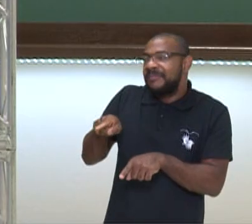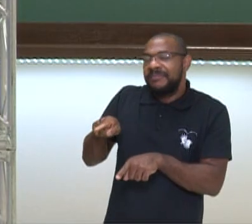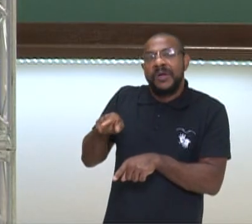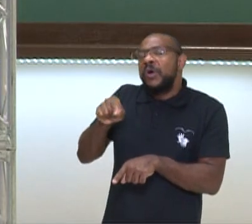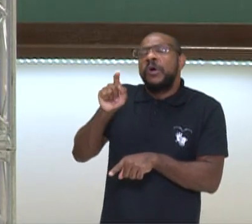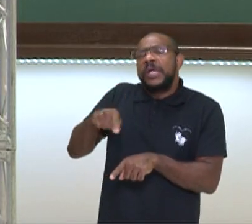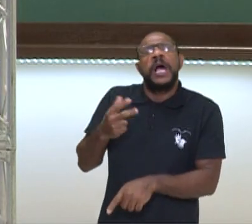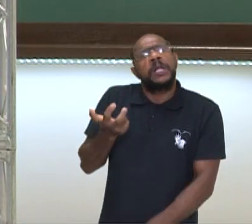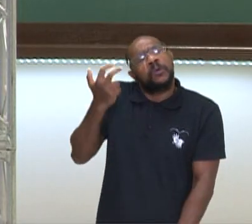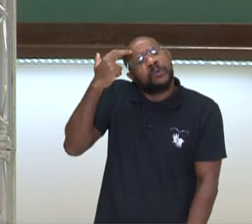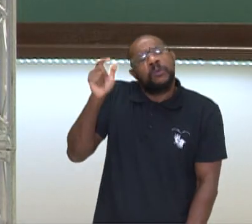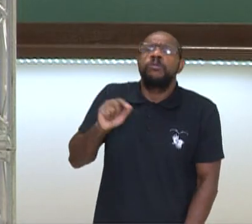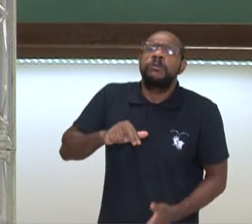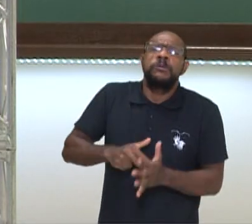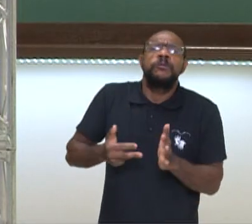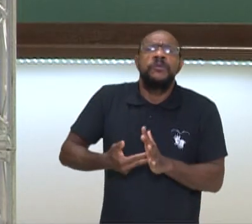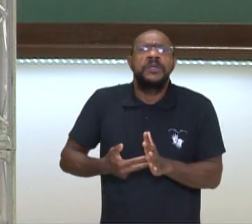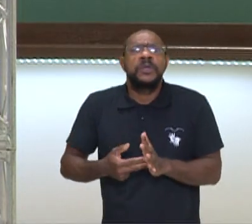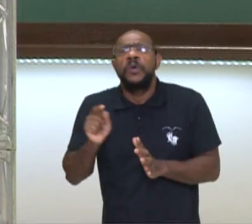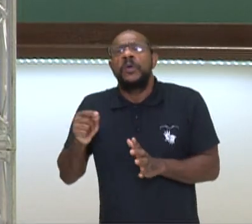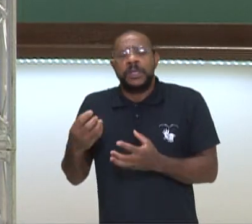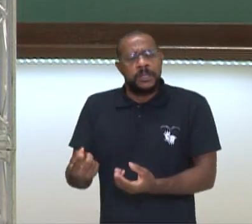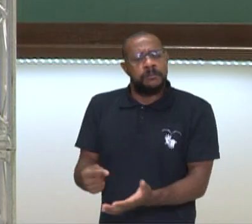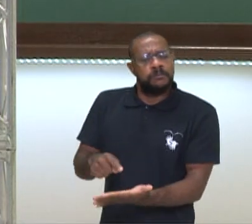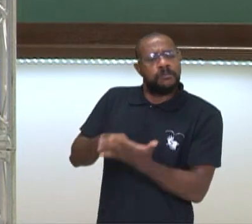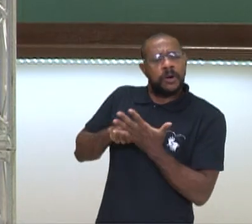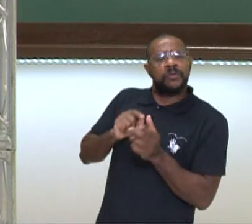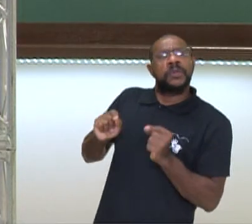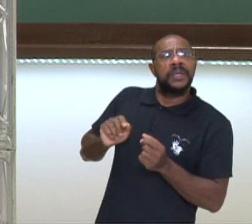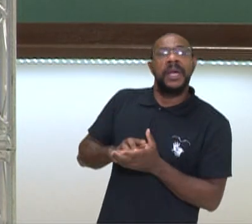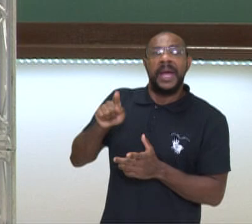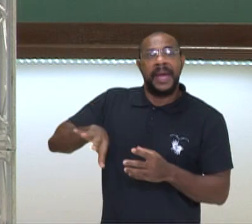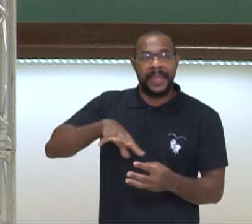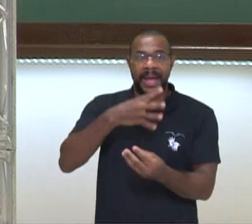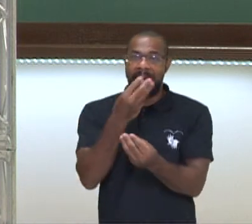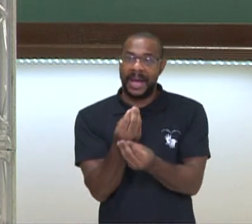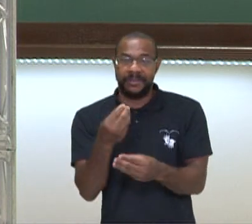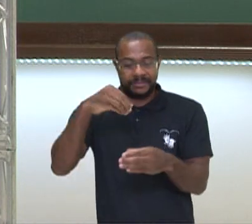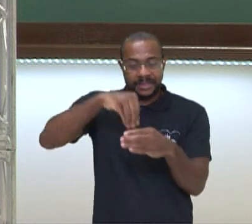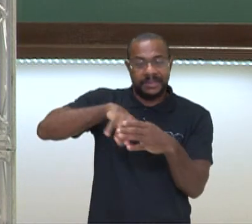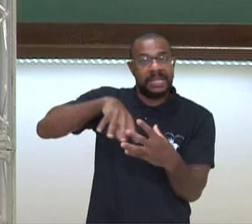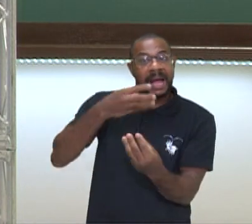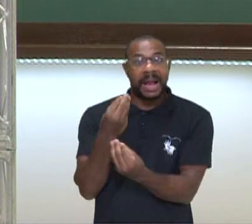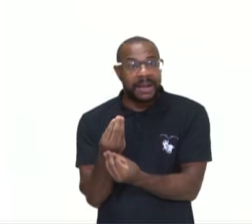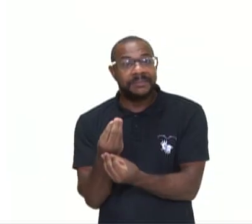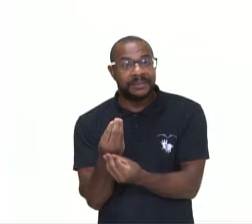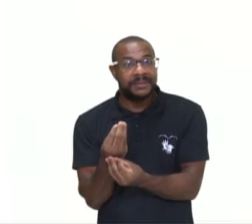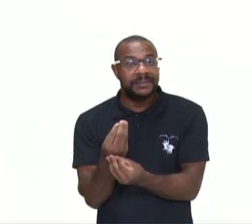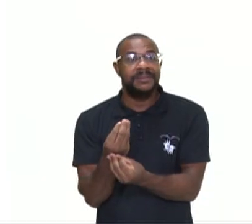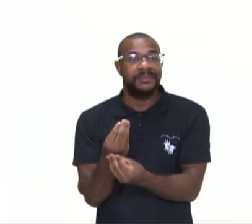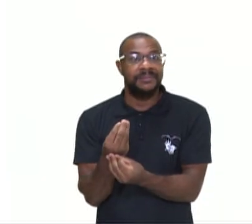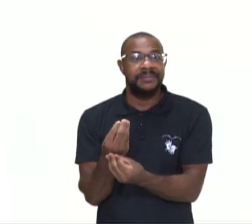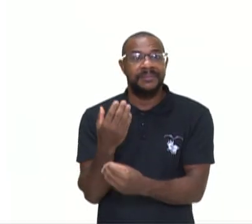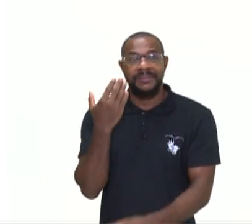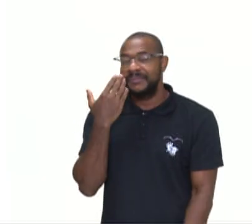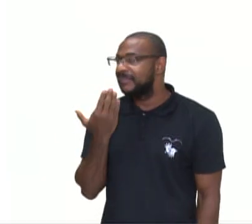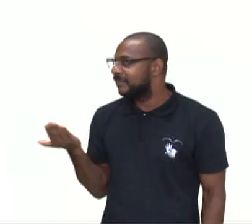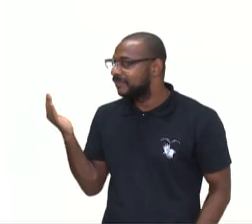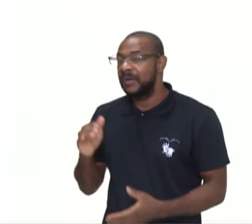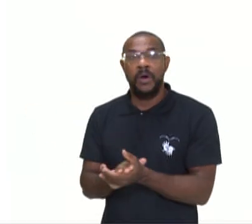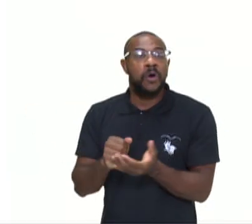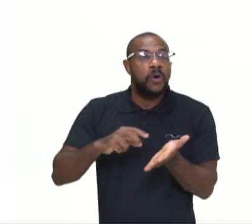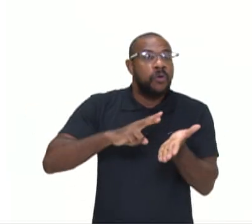cultura, né? O que vem nos falar isso? Era a arte pela arte. O preciosismo vocabular,